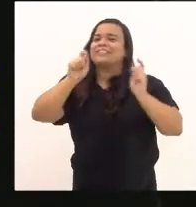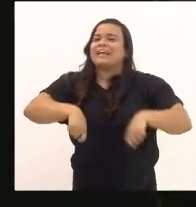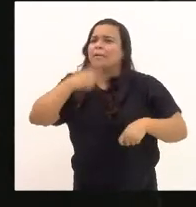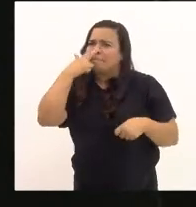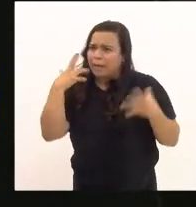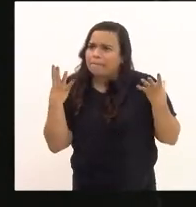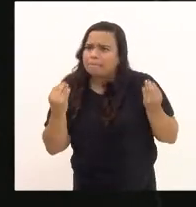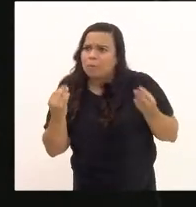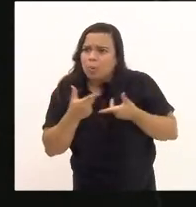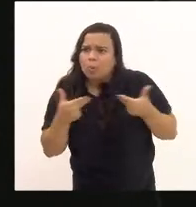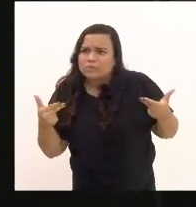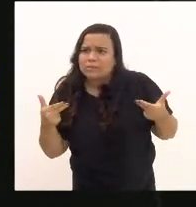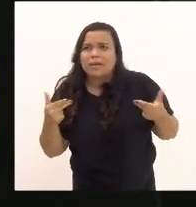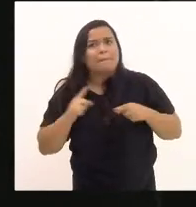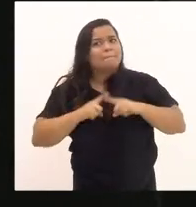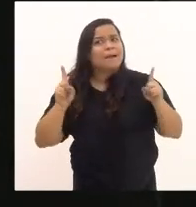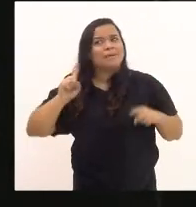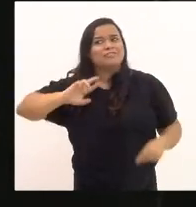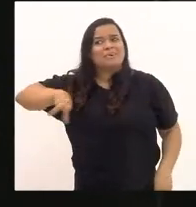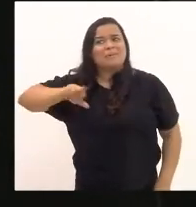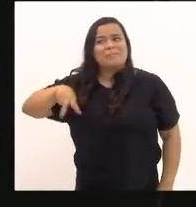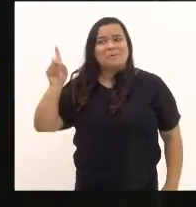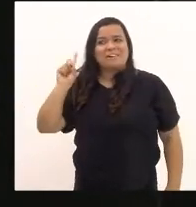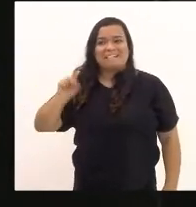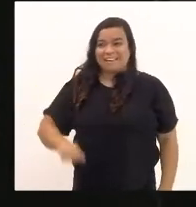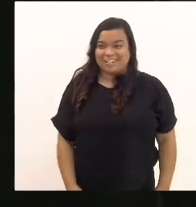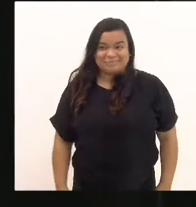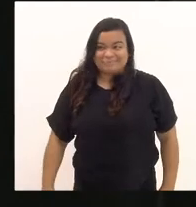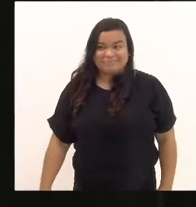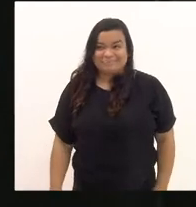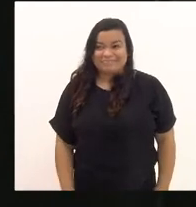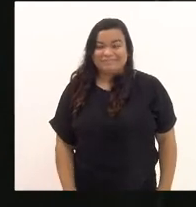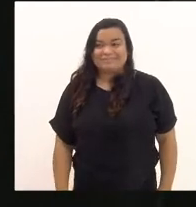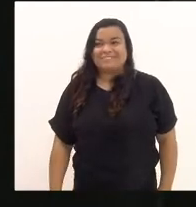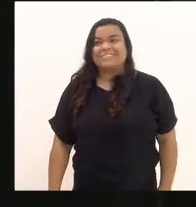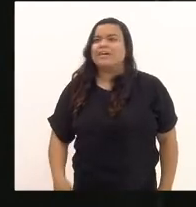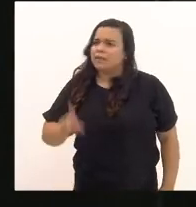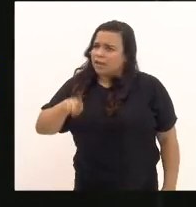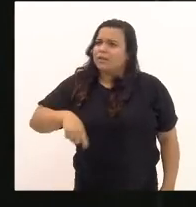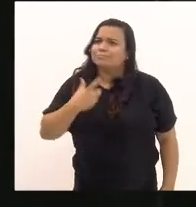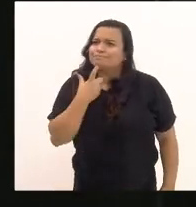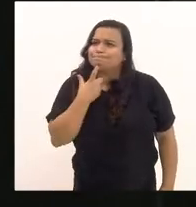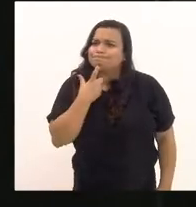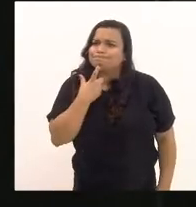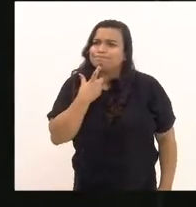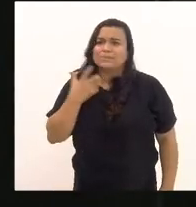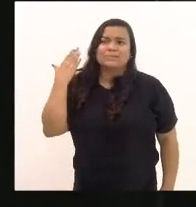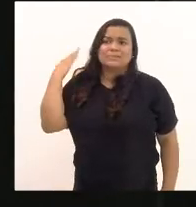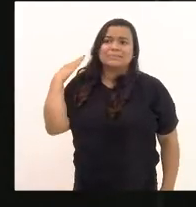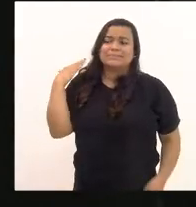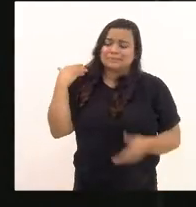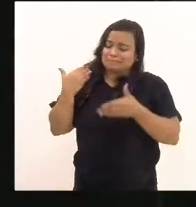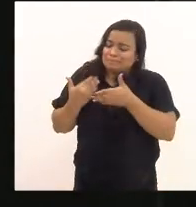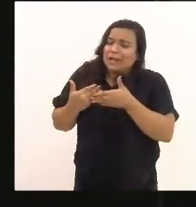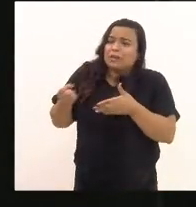coisa, mas não é, É muito recente, deputado Val,